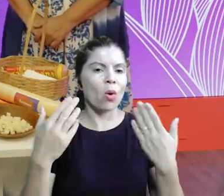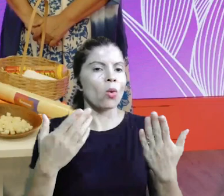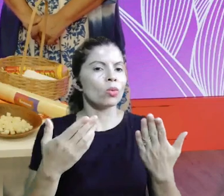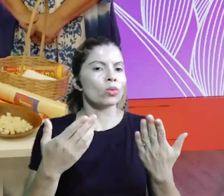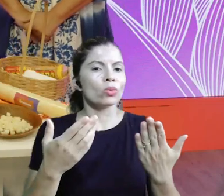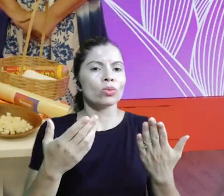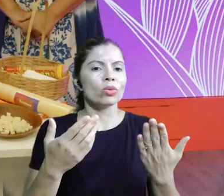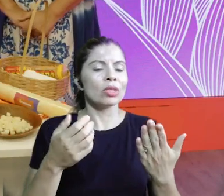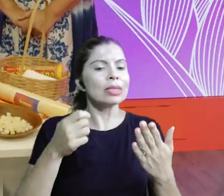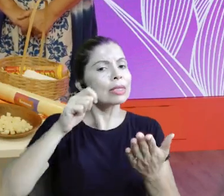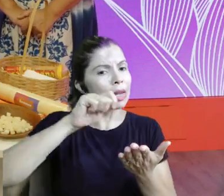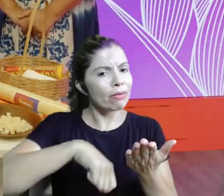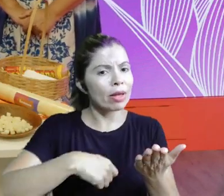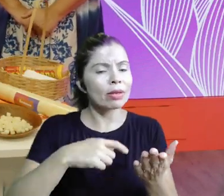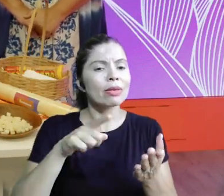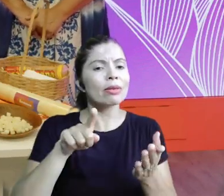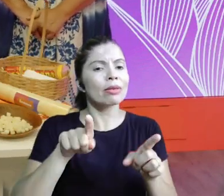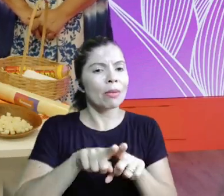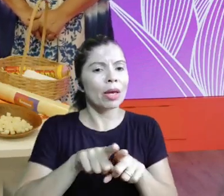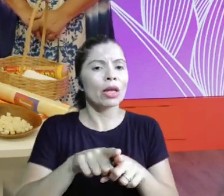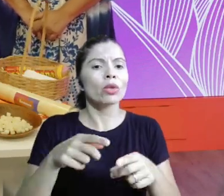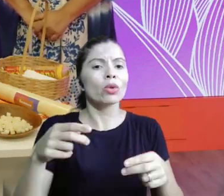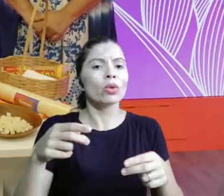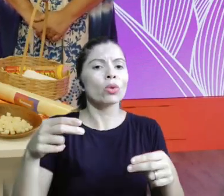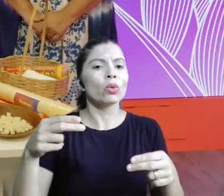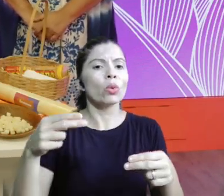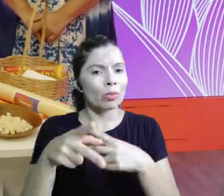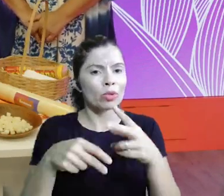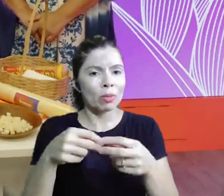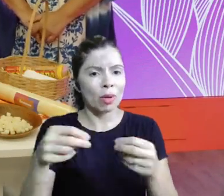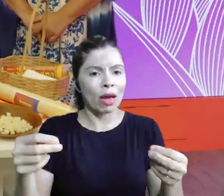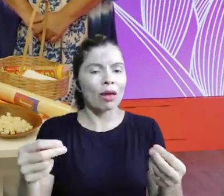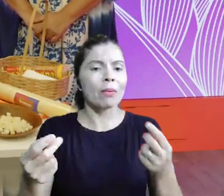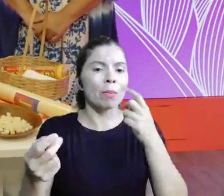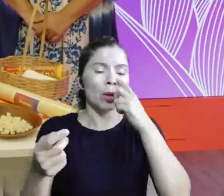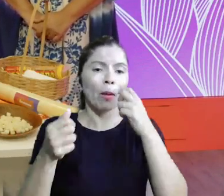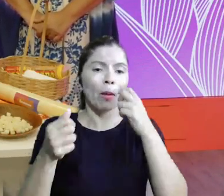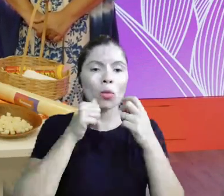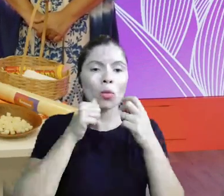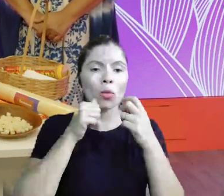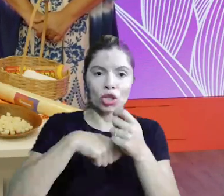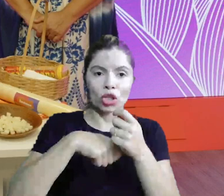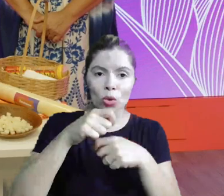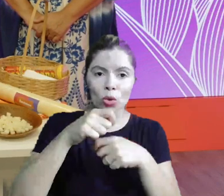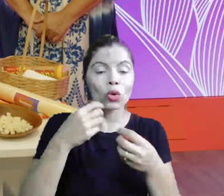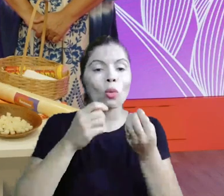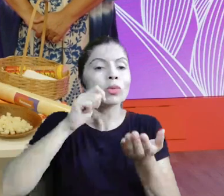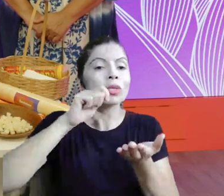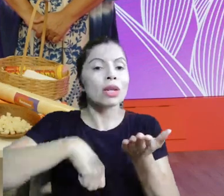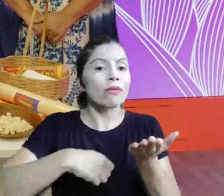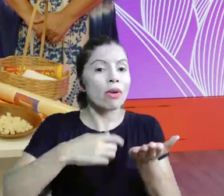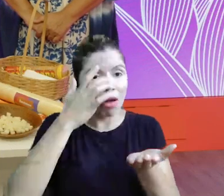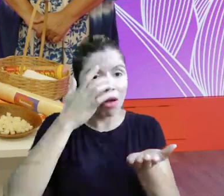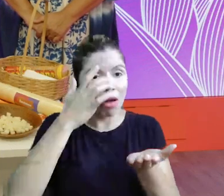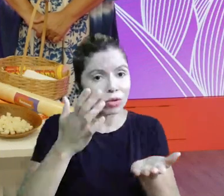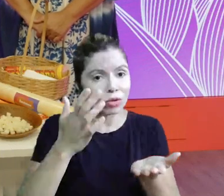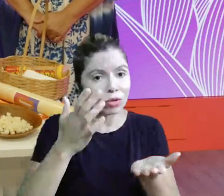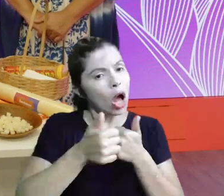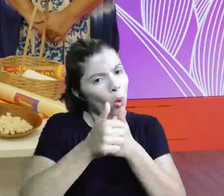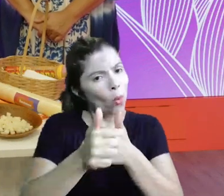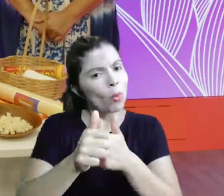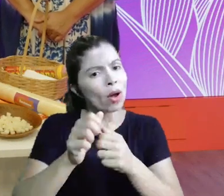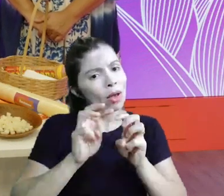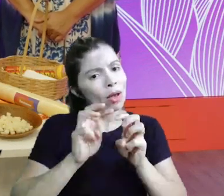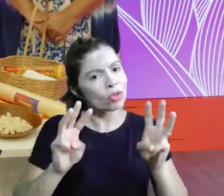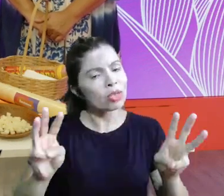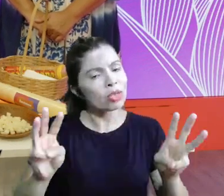tirar a ideia do papel De se inscrever no Prêmio Sebrae Mulher de Negócios Como que eu faço pra me inscrever? É fácil